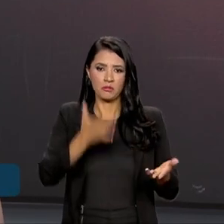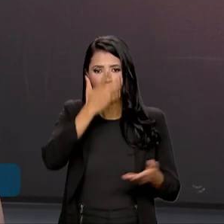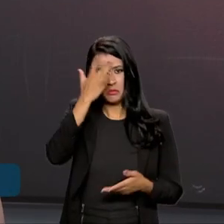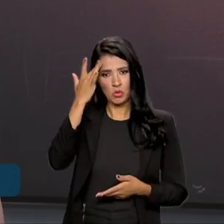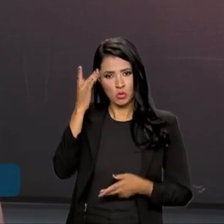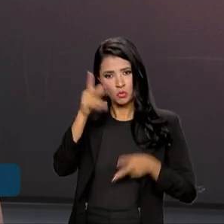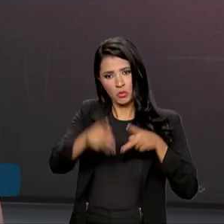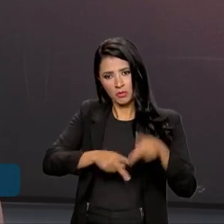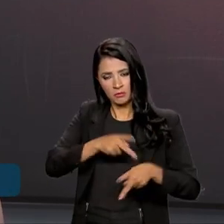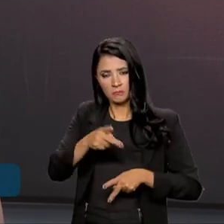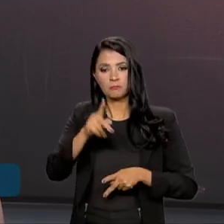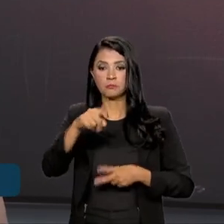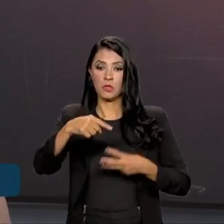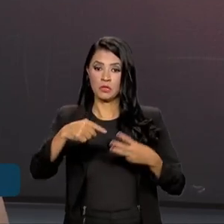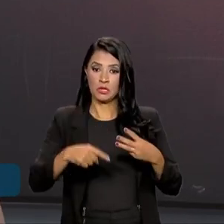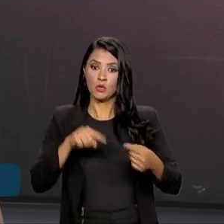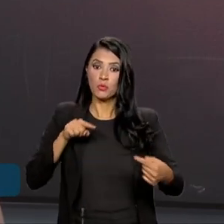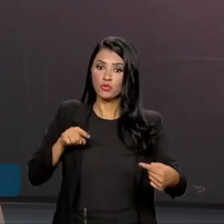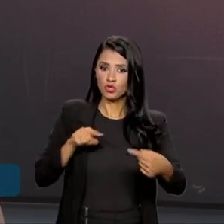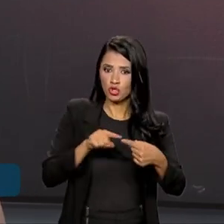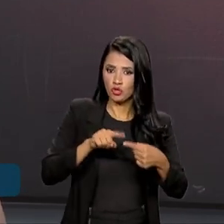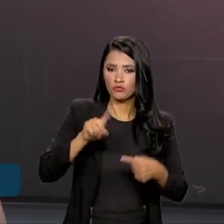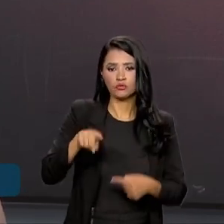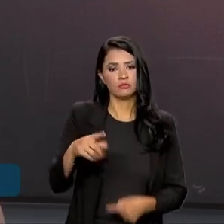Então, são três objetivos fundamentais.